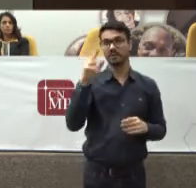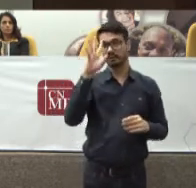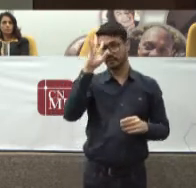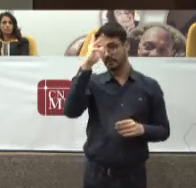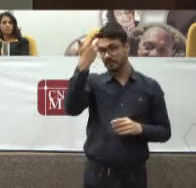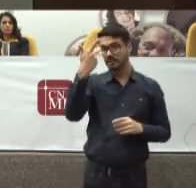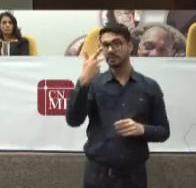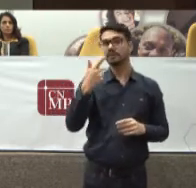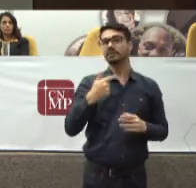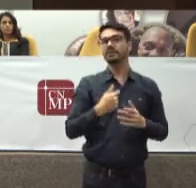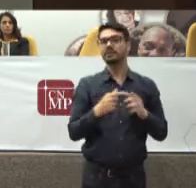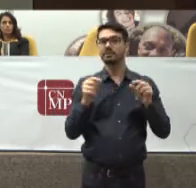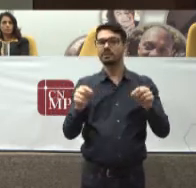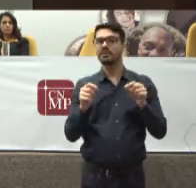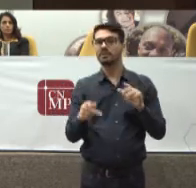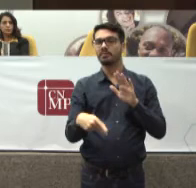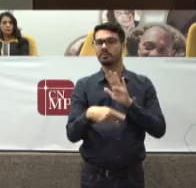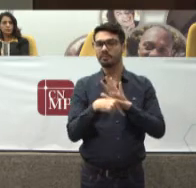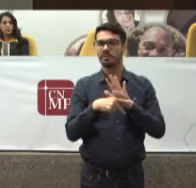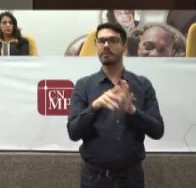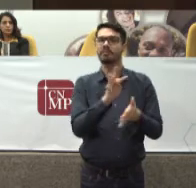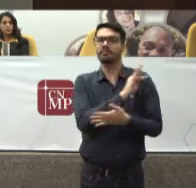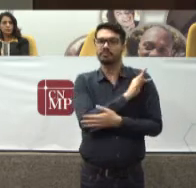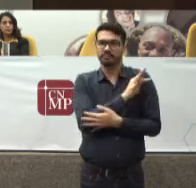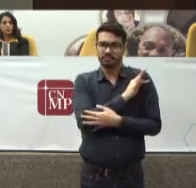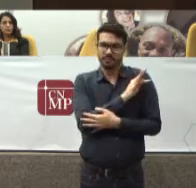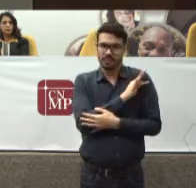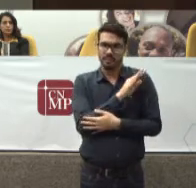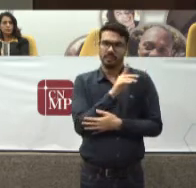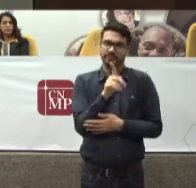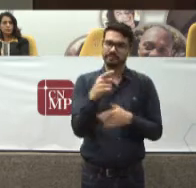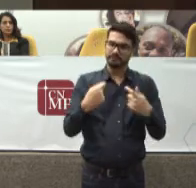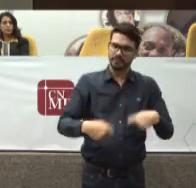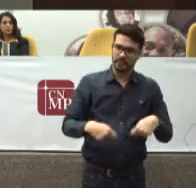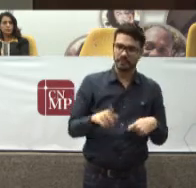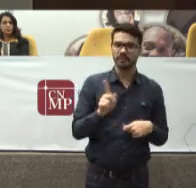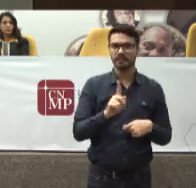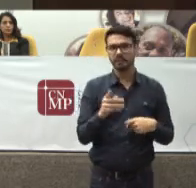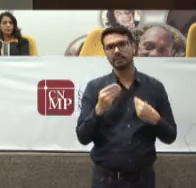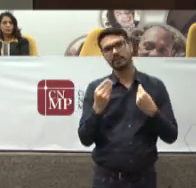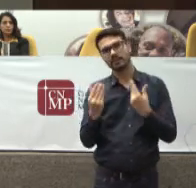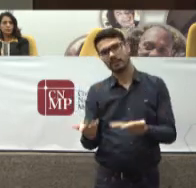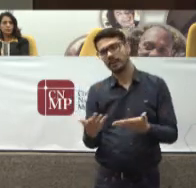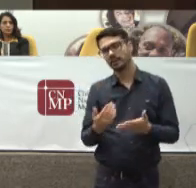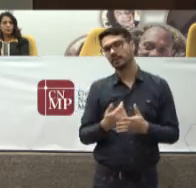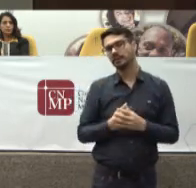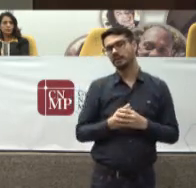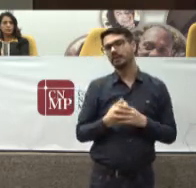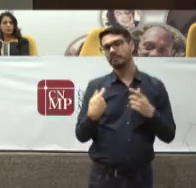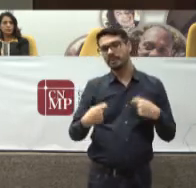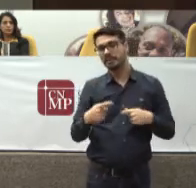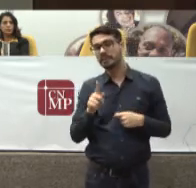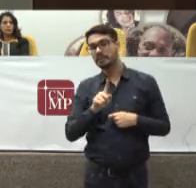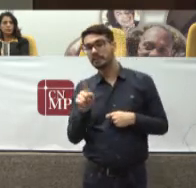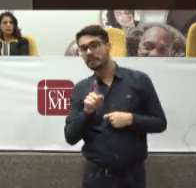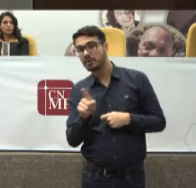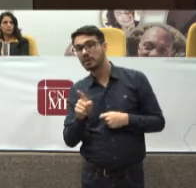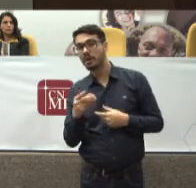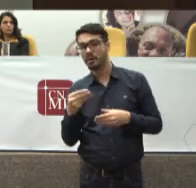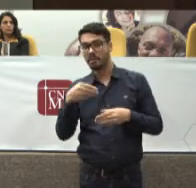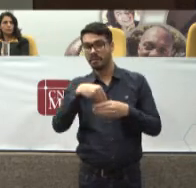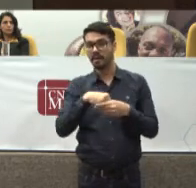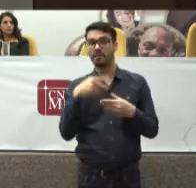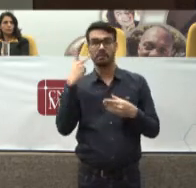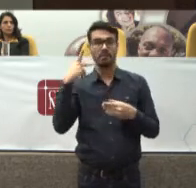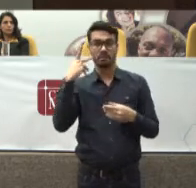Sobre uma questão Absolutamente técnica Se aquilo deve ou não Ser entregue Se aquilo deve ou não Ser incorporado Na política pública